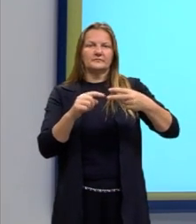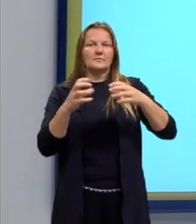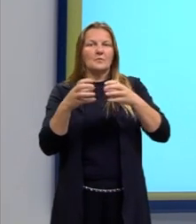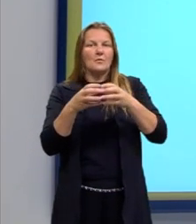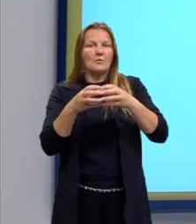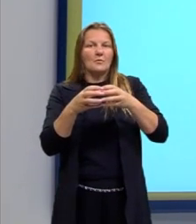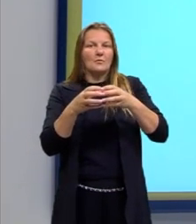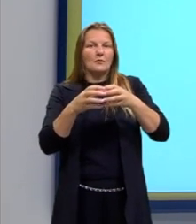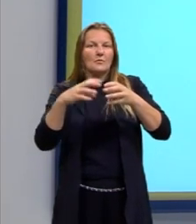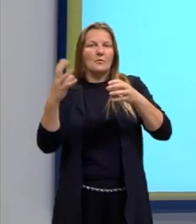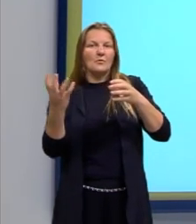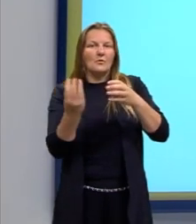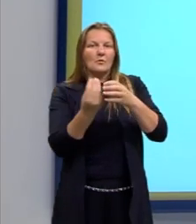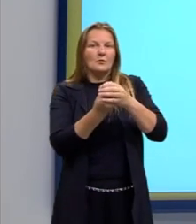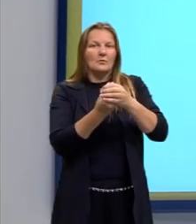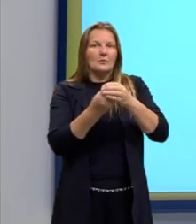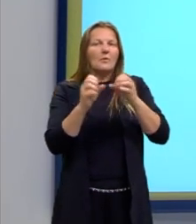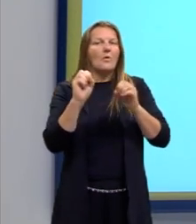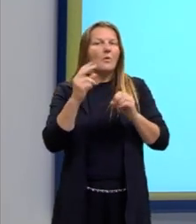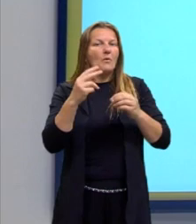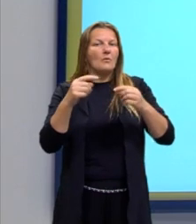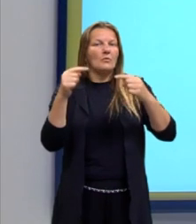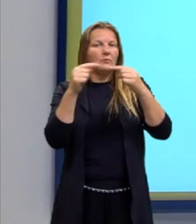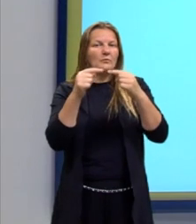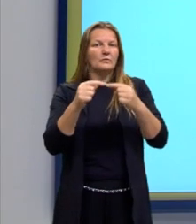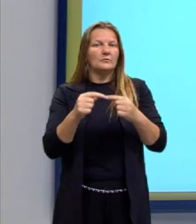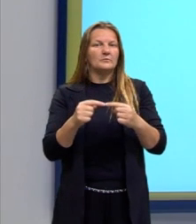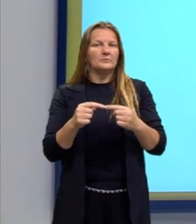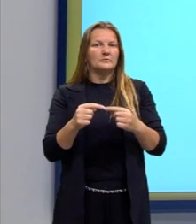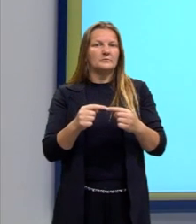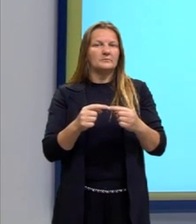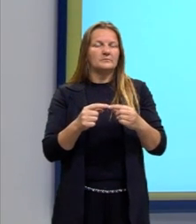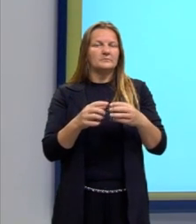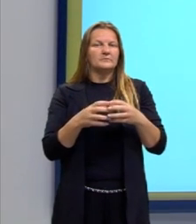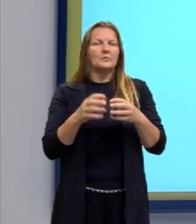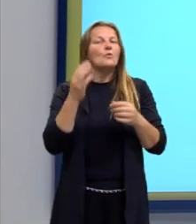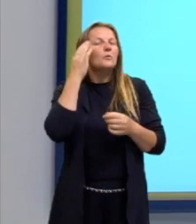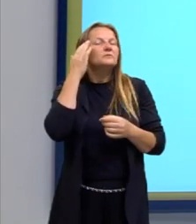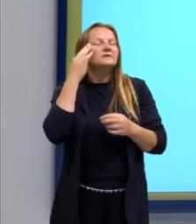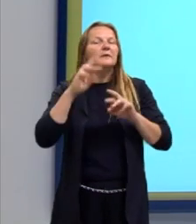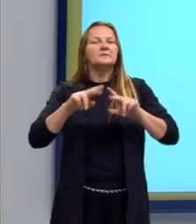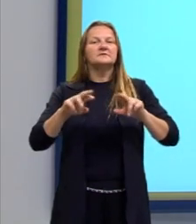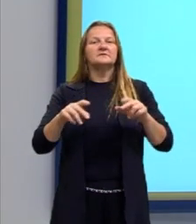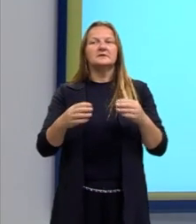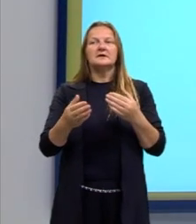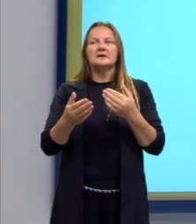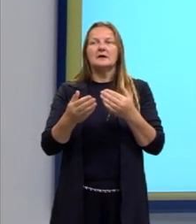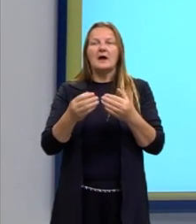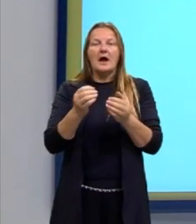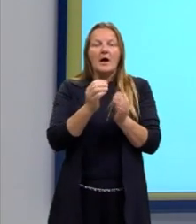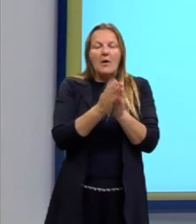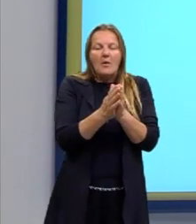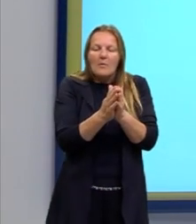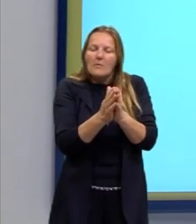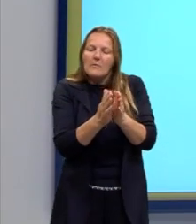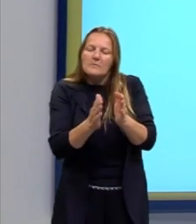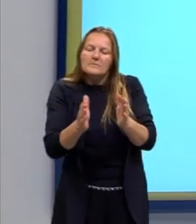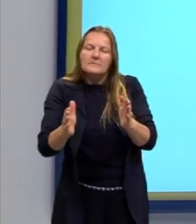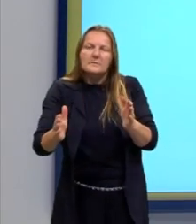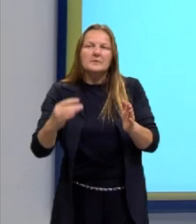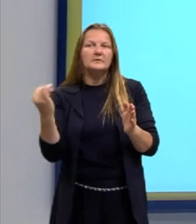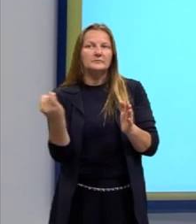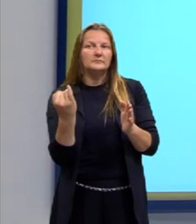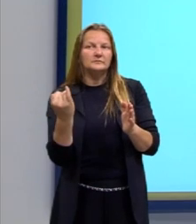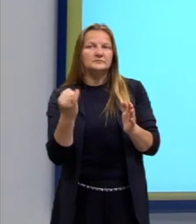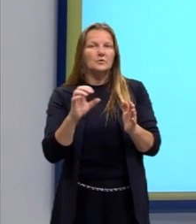ou combinação. Como que eu vou diferenciar um do outro? Olhando se a ordem importa.